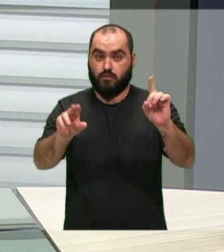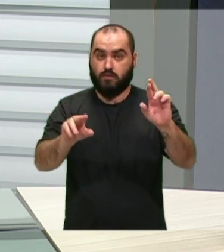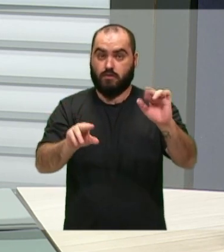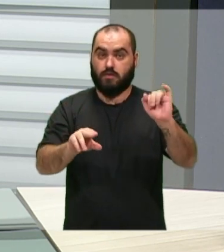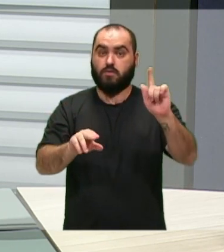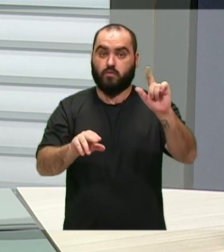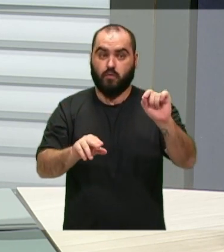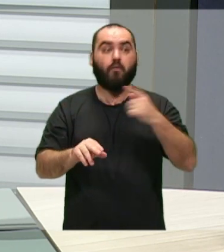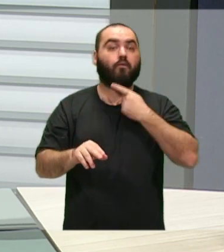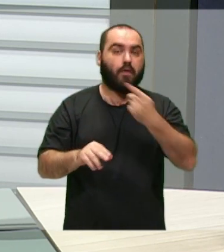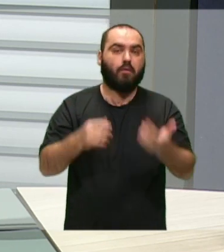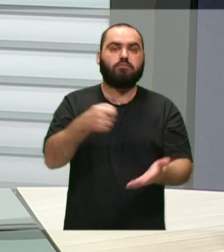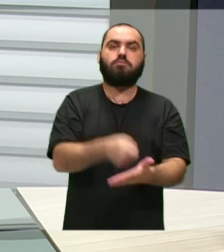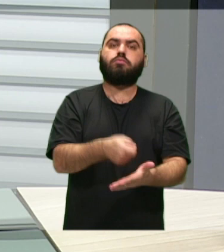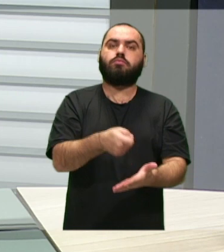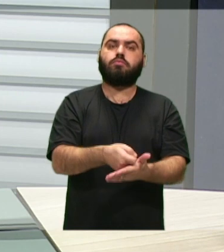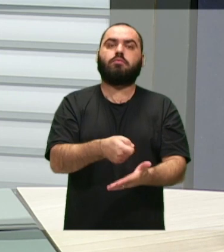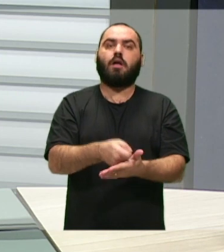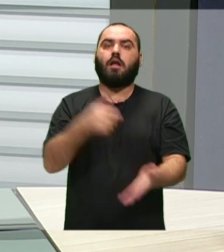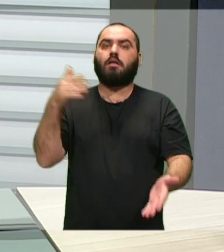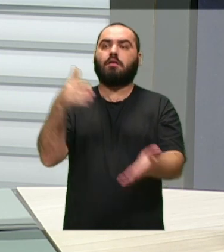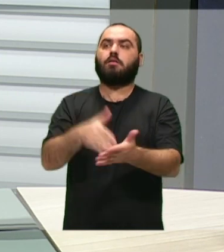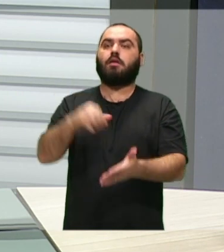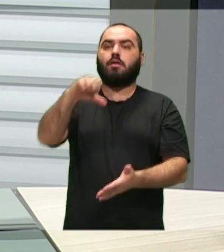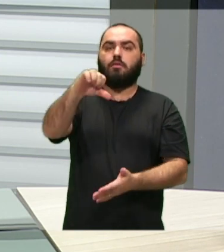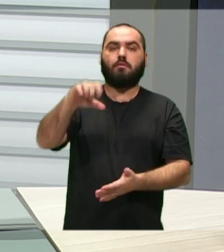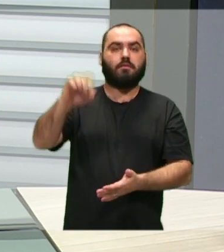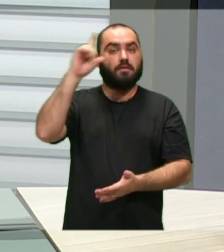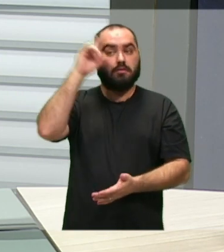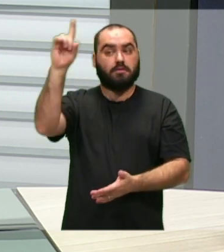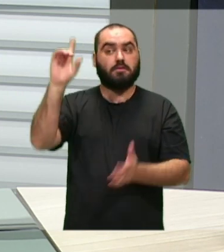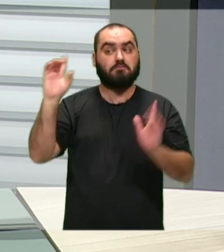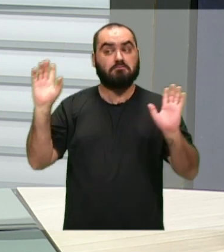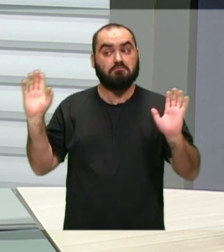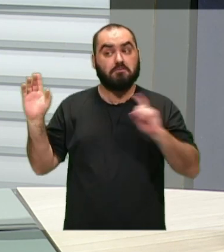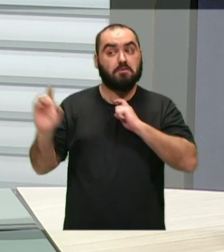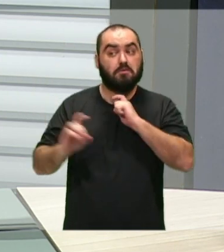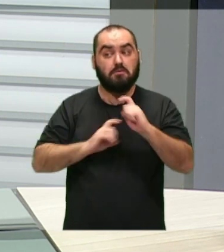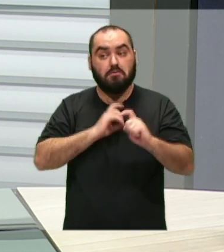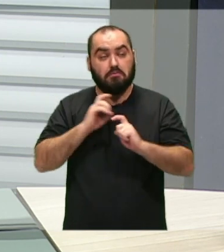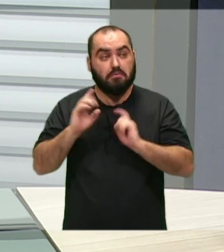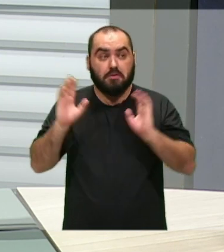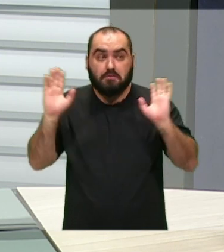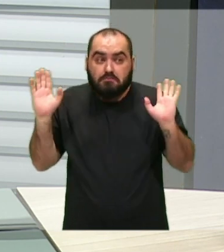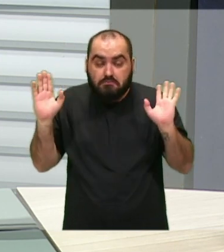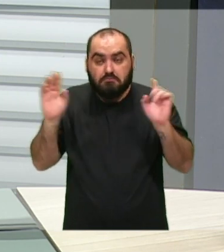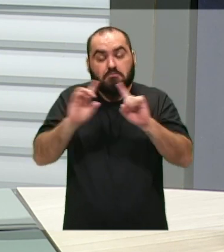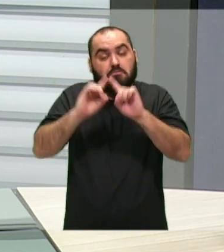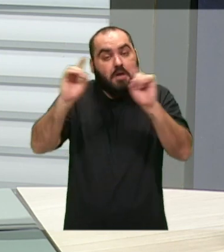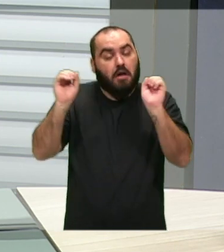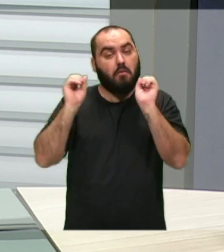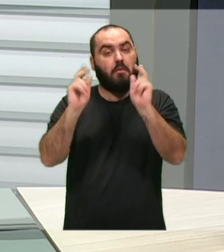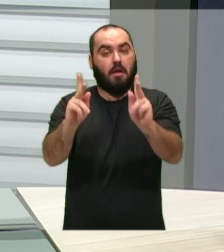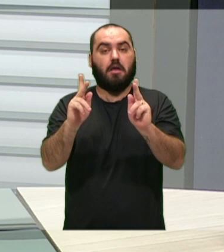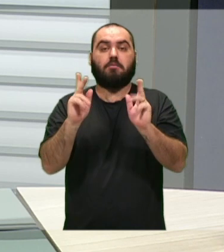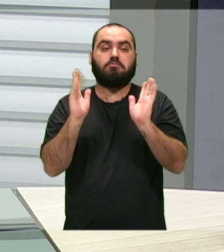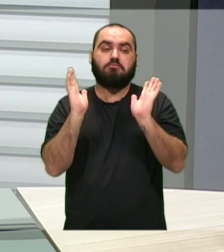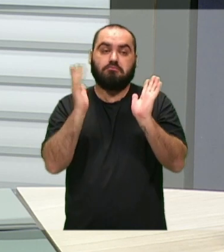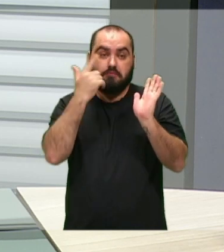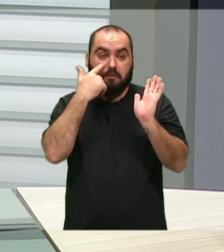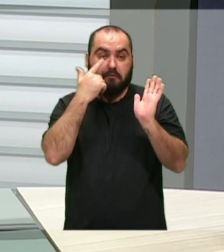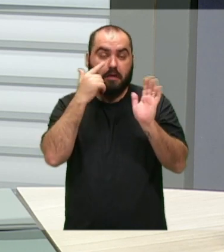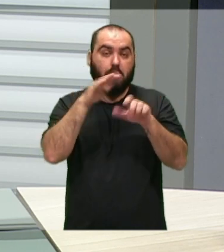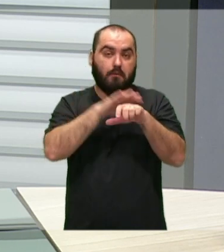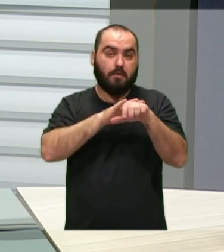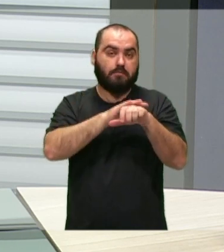firmou o compromisso também que vai concluir em até 90 dias. Que eu tenho minhas dúvidas, mas estou aqui passando de fato o que foi conversado na audiência.